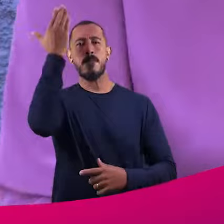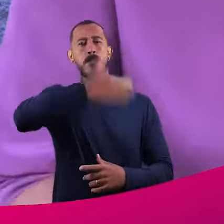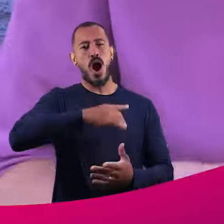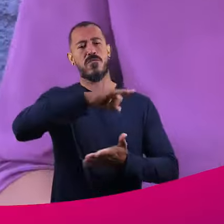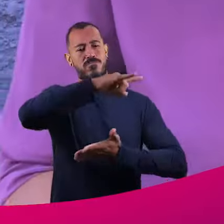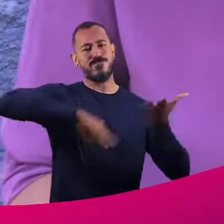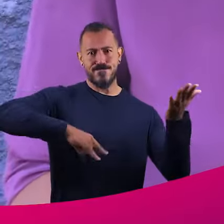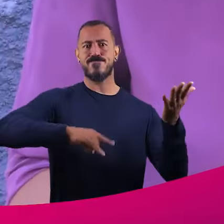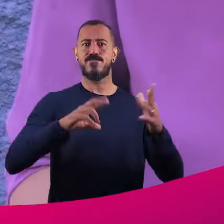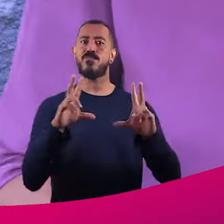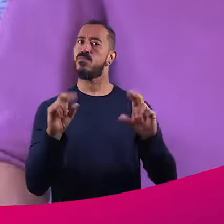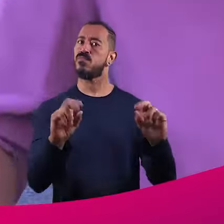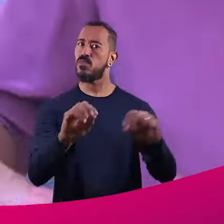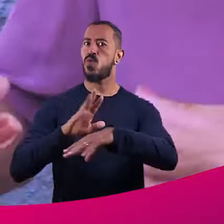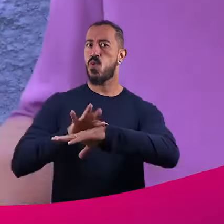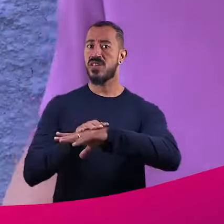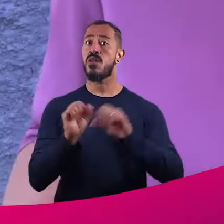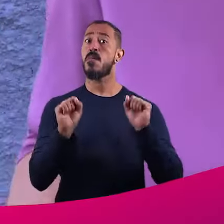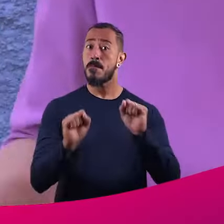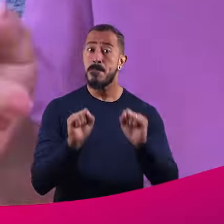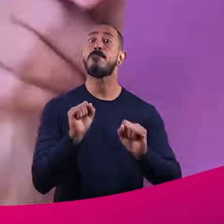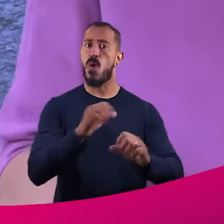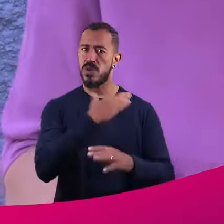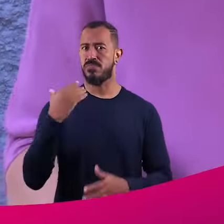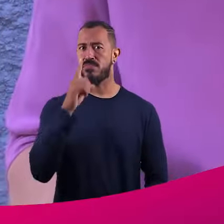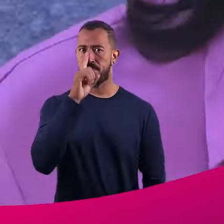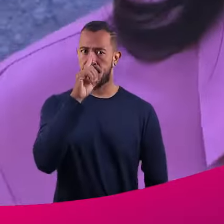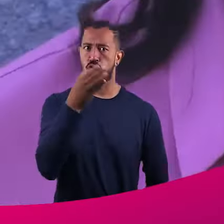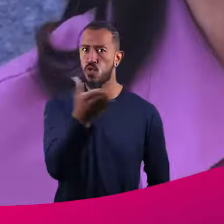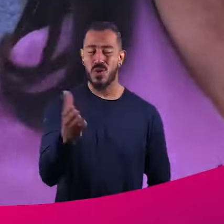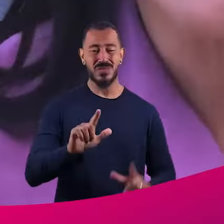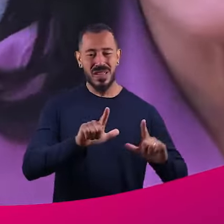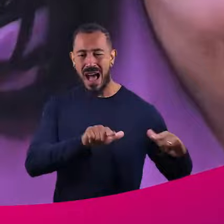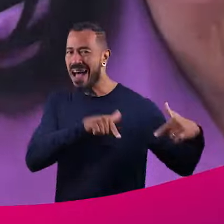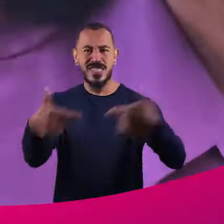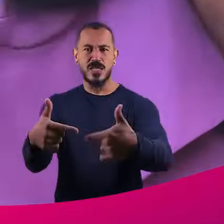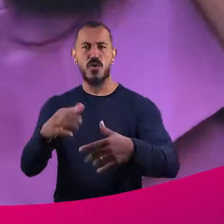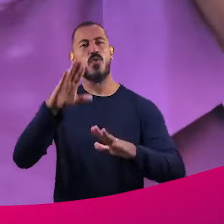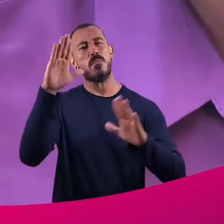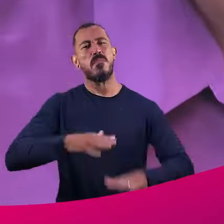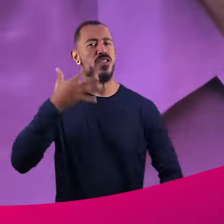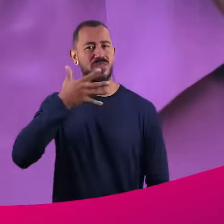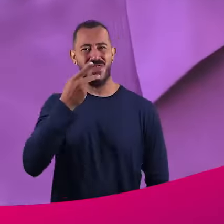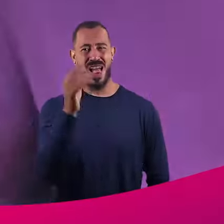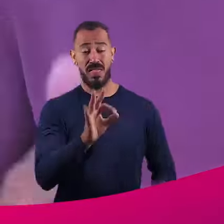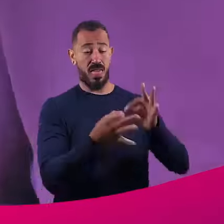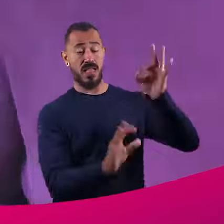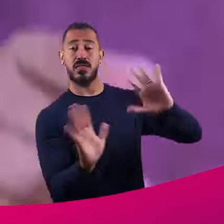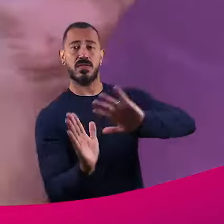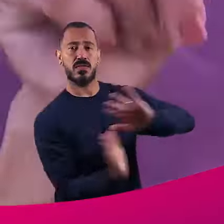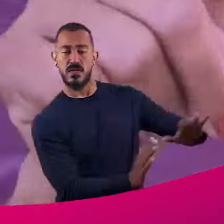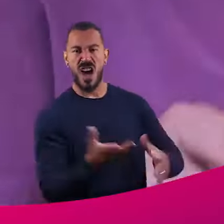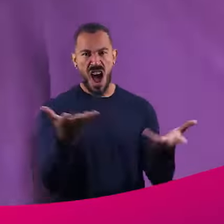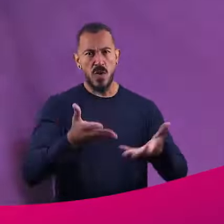diagnosticar esta doença. Uma doença silenciosa, mas que pode matar. Precisamos de mais ação e menos discurso. Por